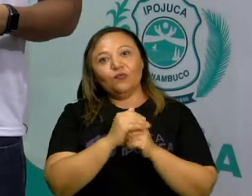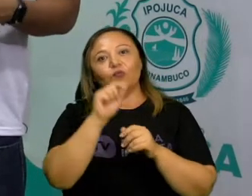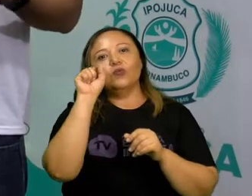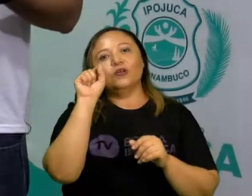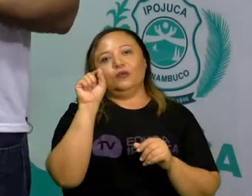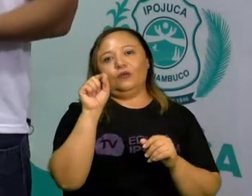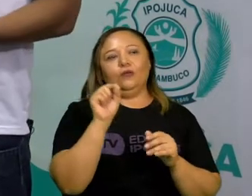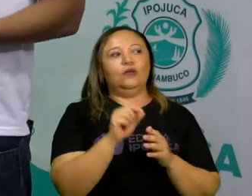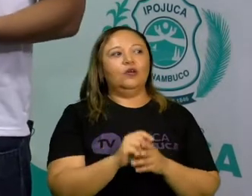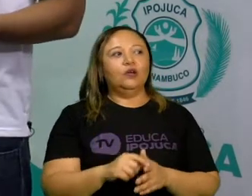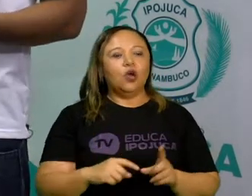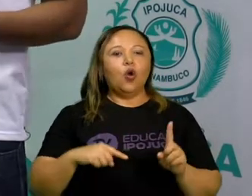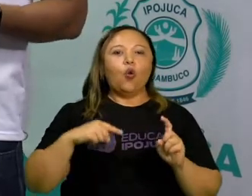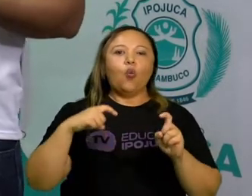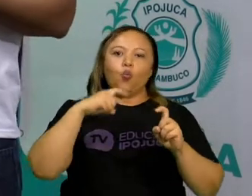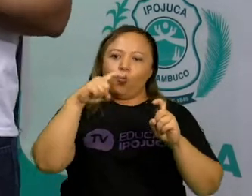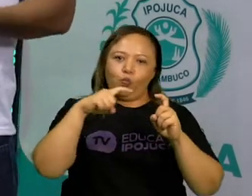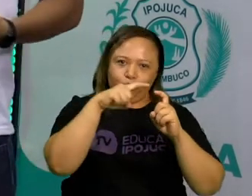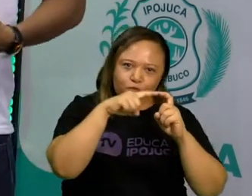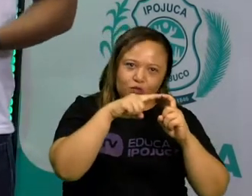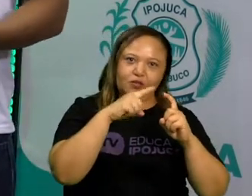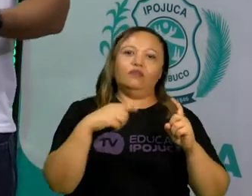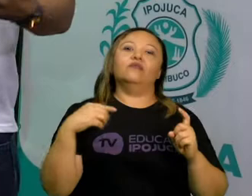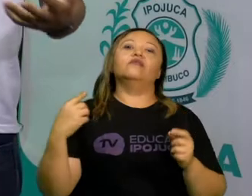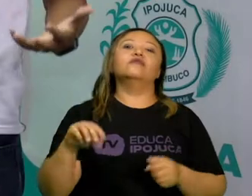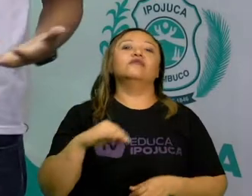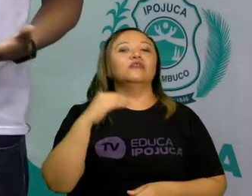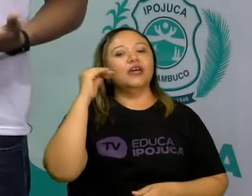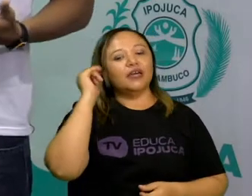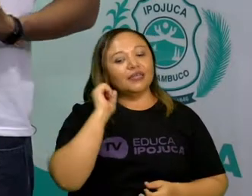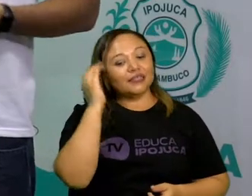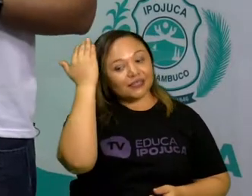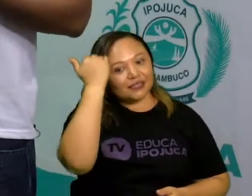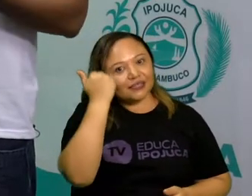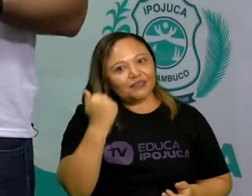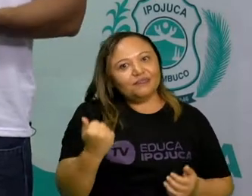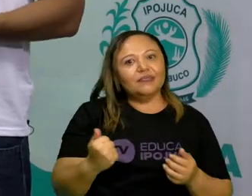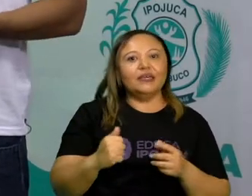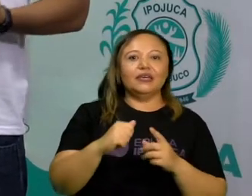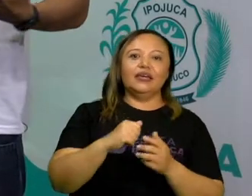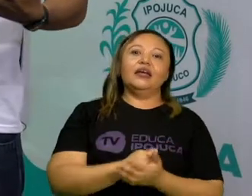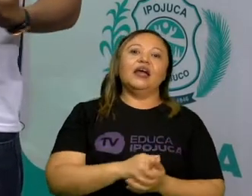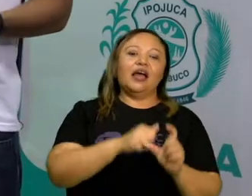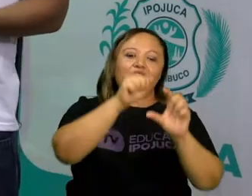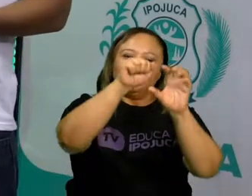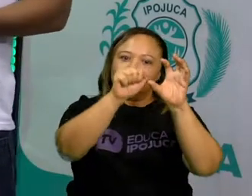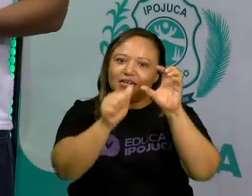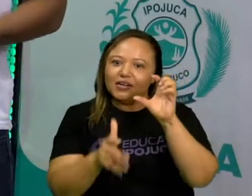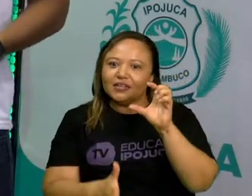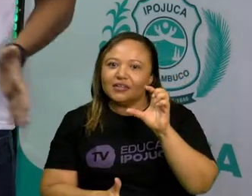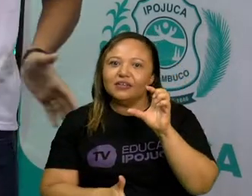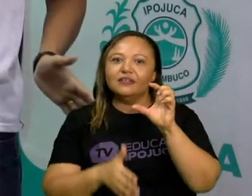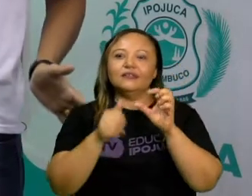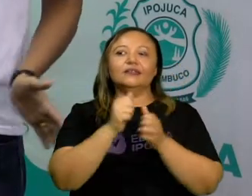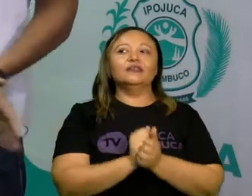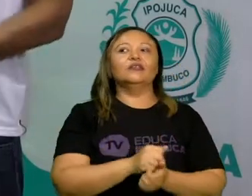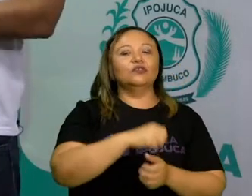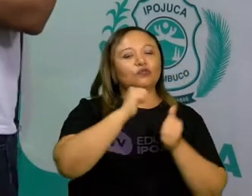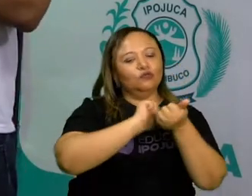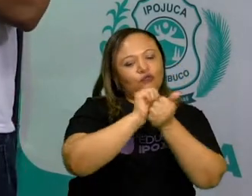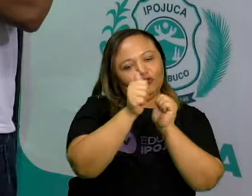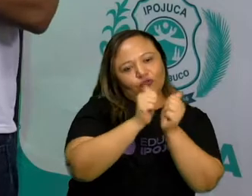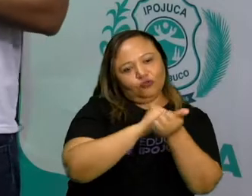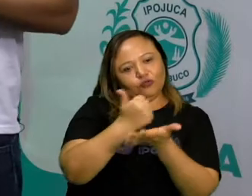O objetivo dessa aula é identificar a transformação nas características dos jogos eletrônicos ao